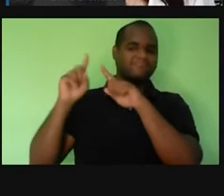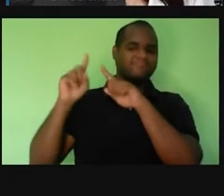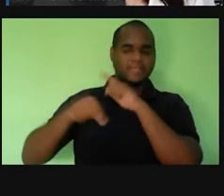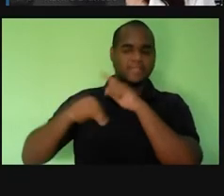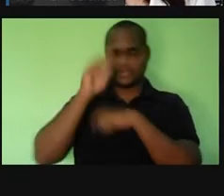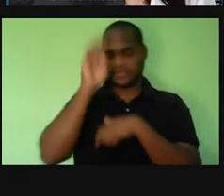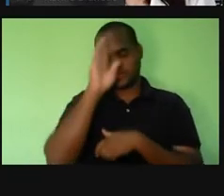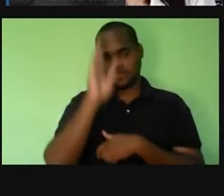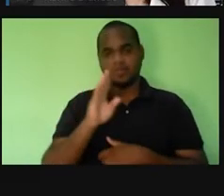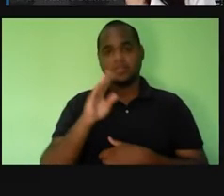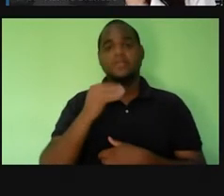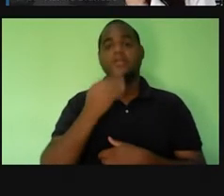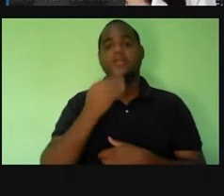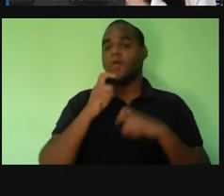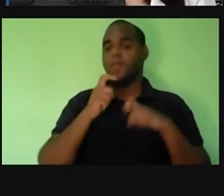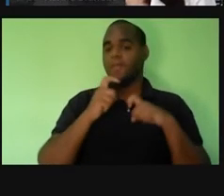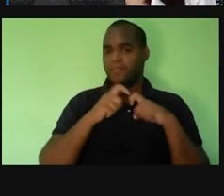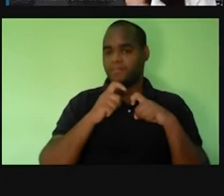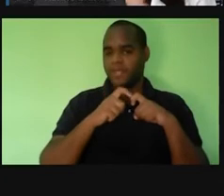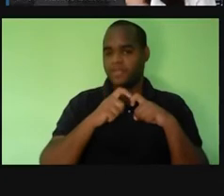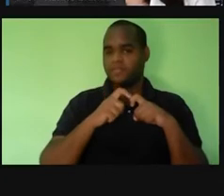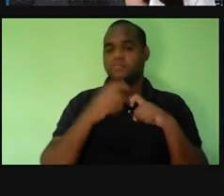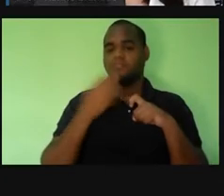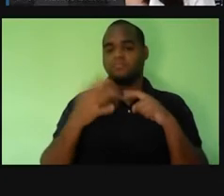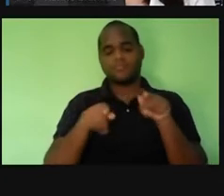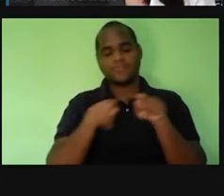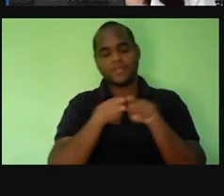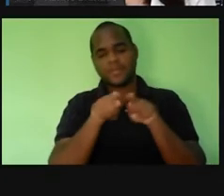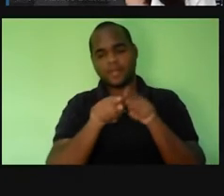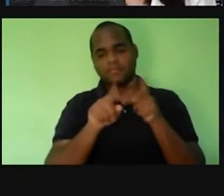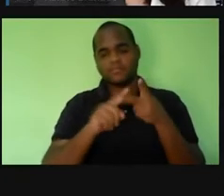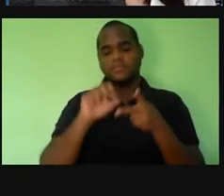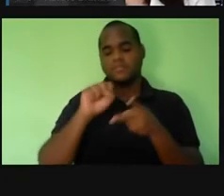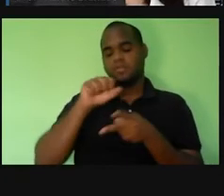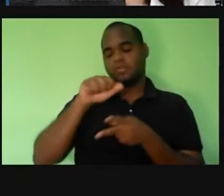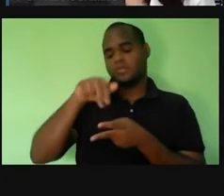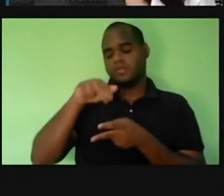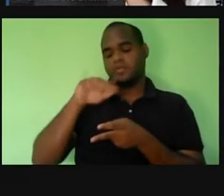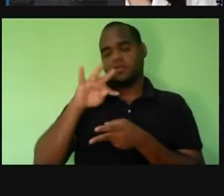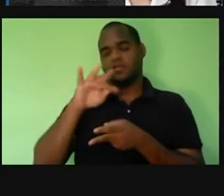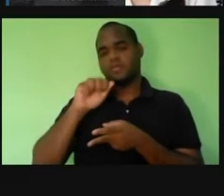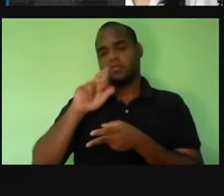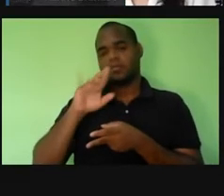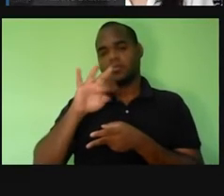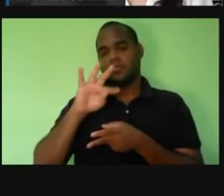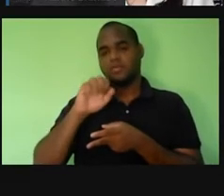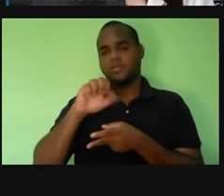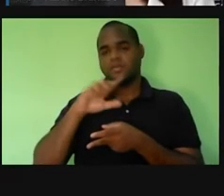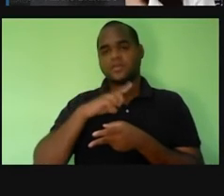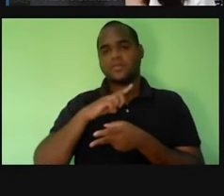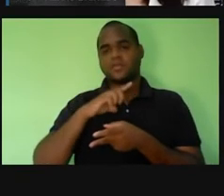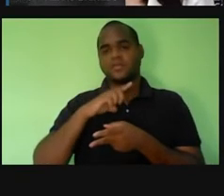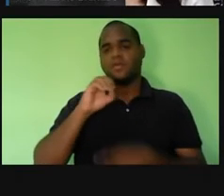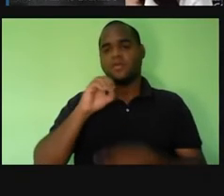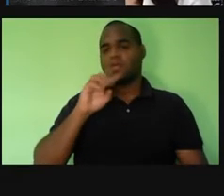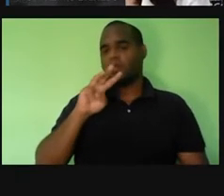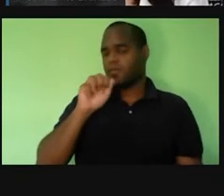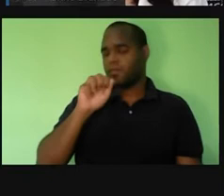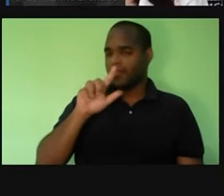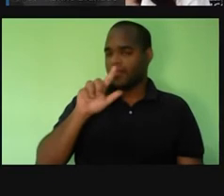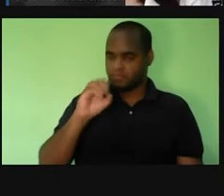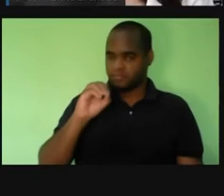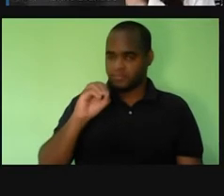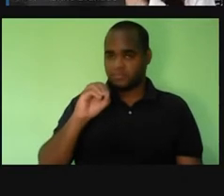né? Que é o médico e sanitarista Oswaldo Gonçalves Cruz, que é o muito famoso Oswaldo